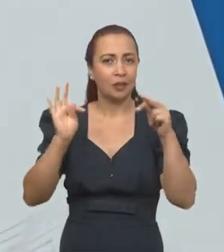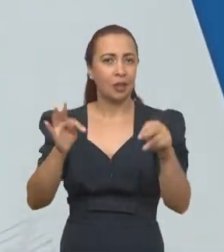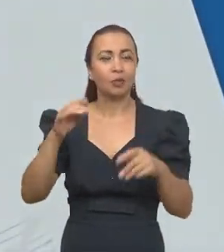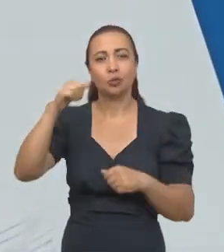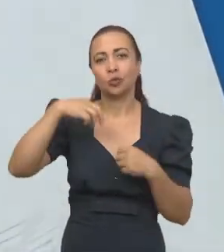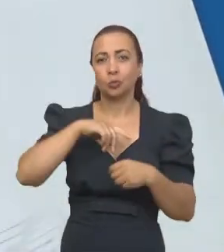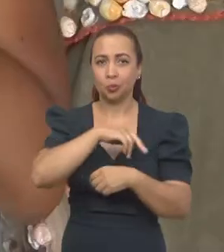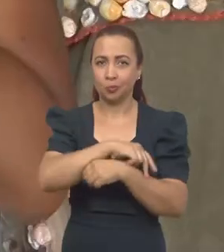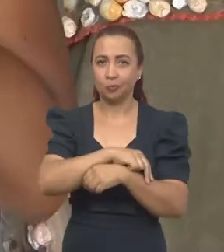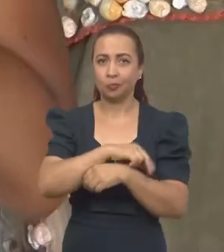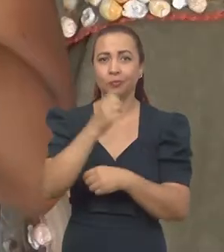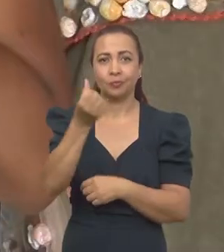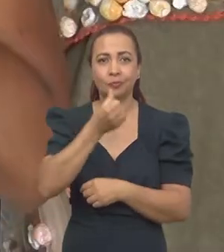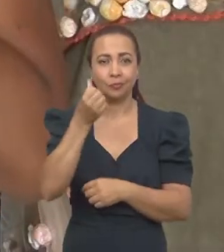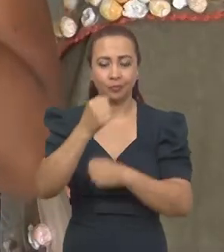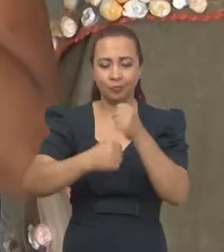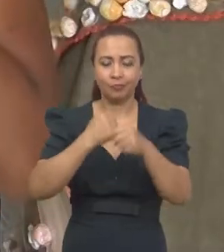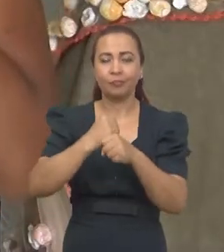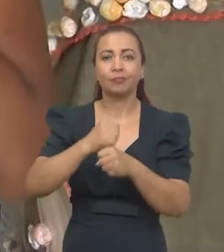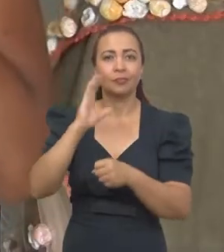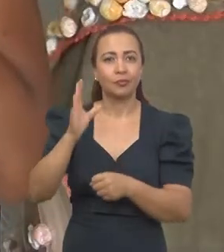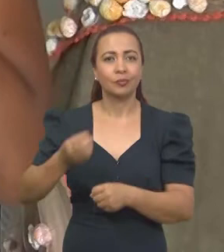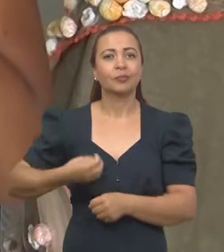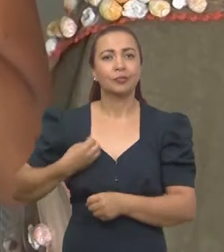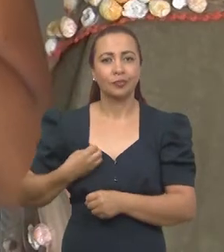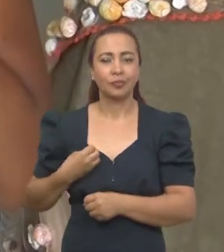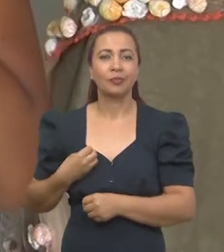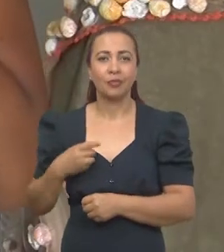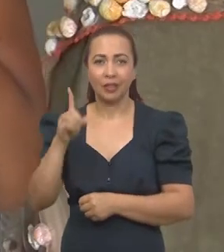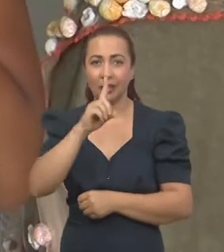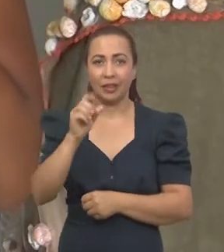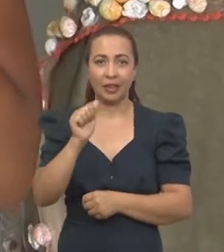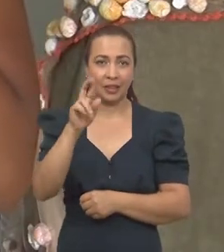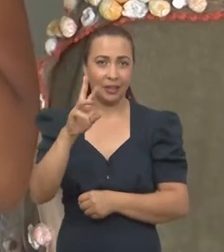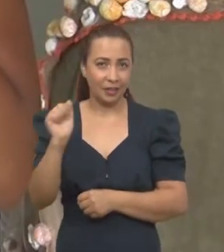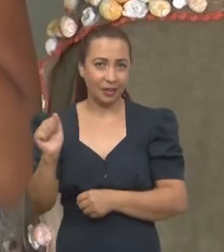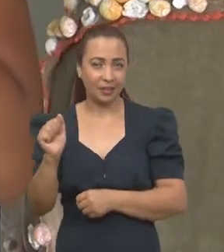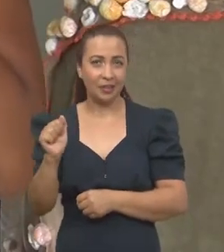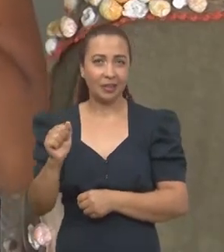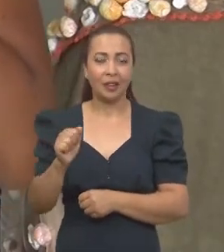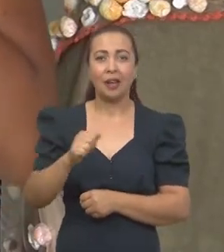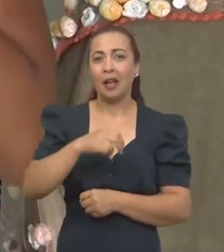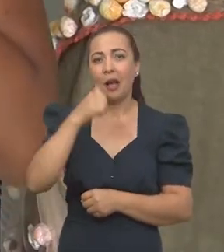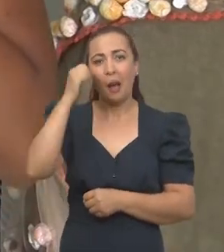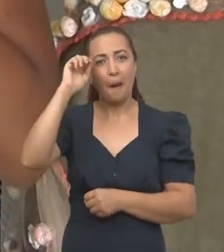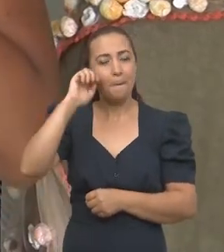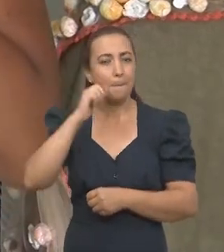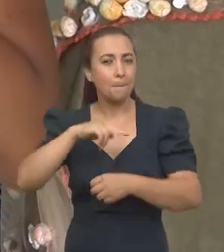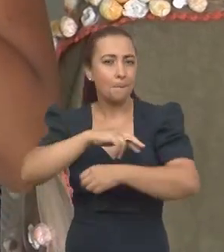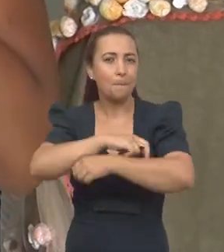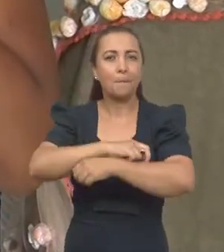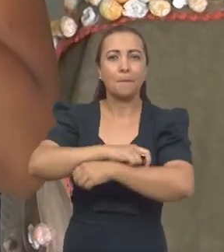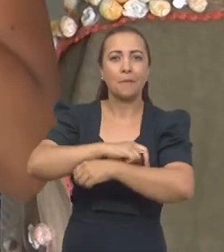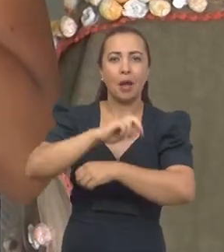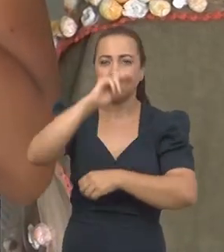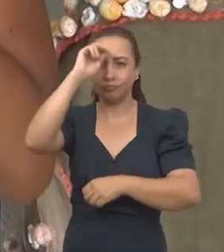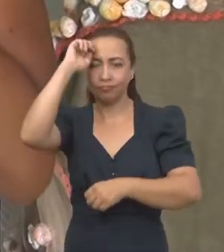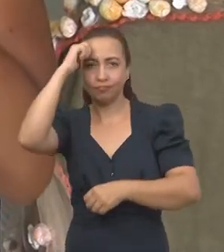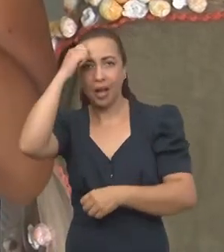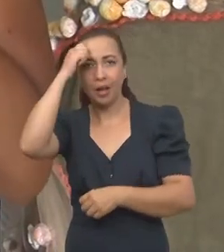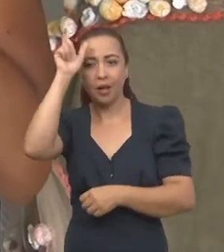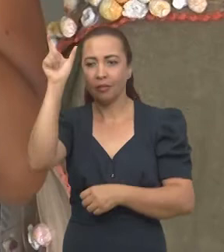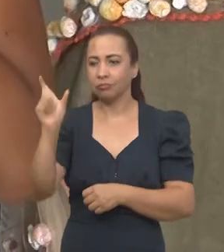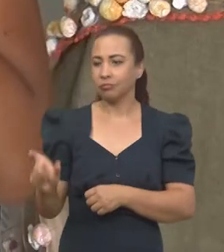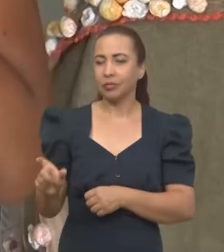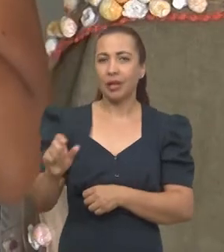Há seis anos a Zarina já existe no mercado da moda, dessa moda autoral preta. E esses seis anos, né,